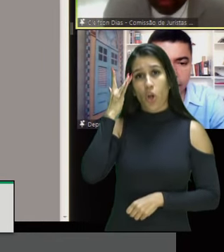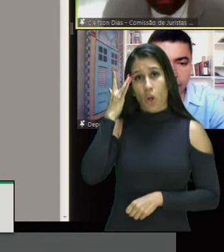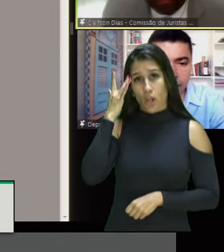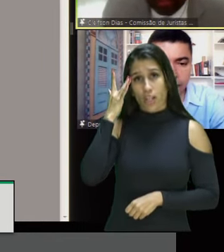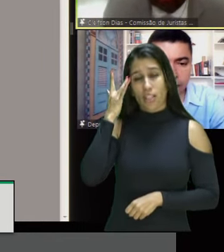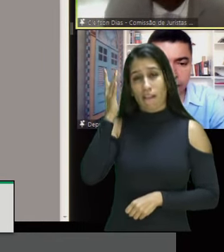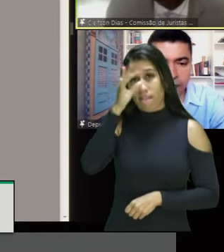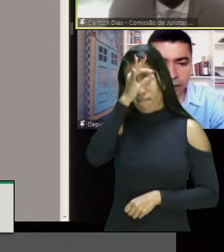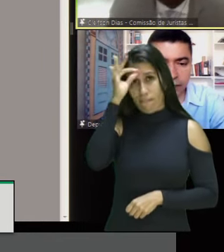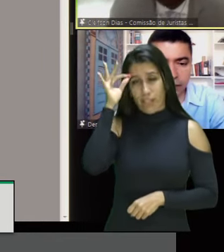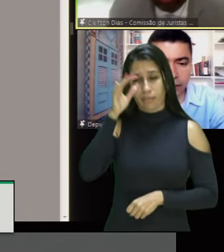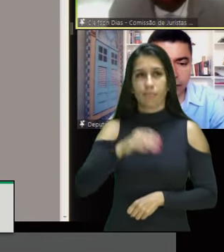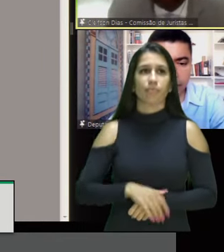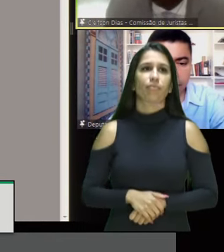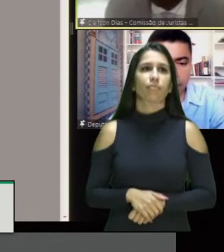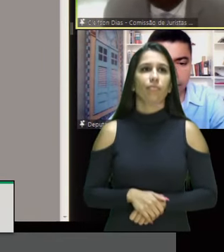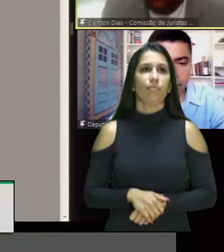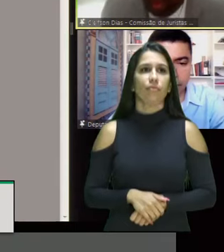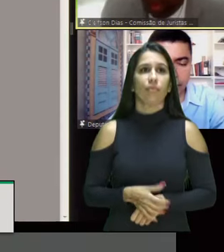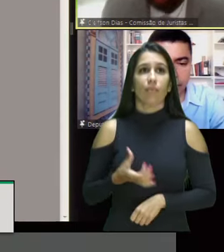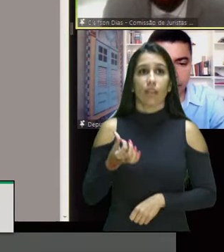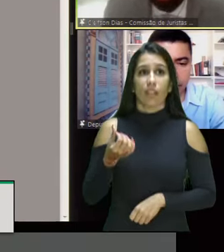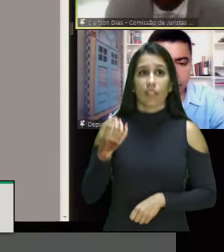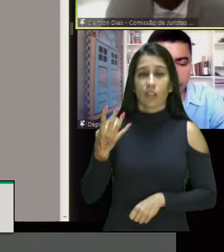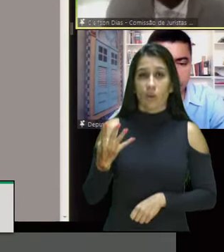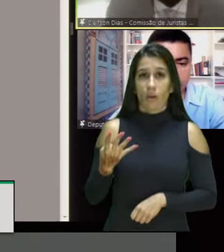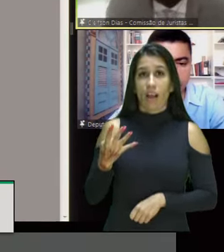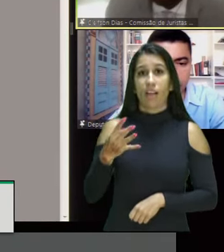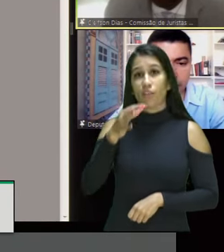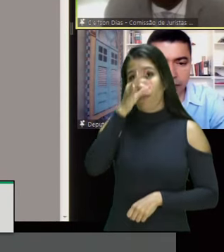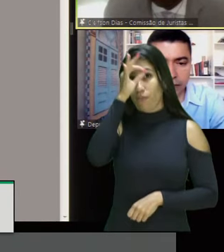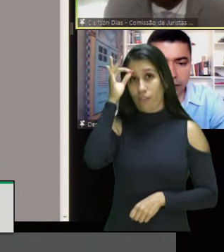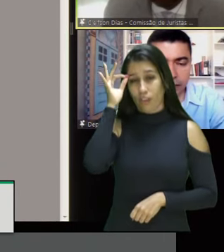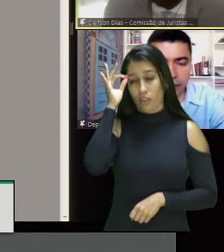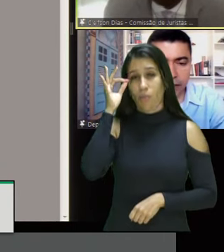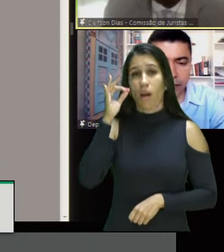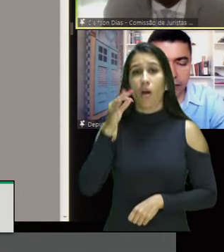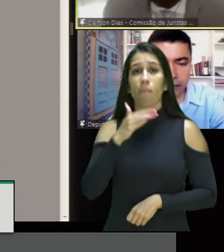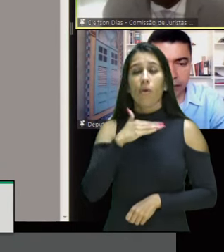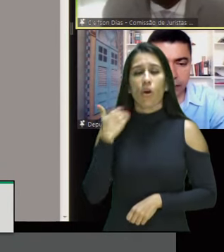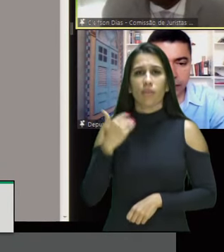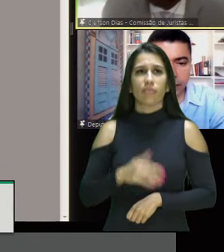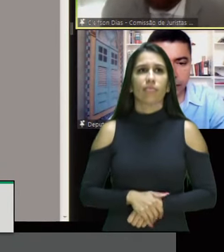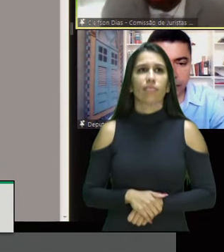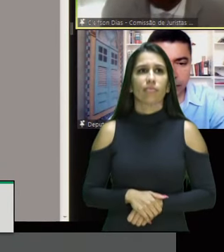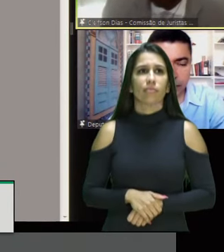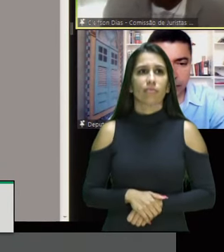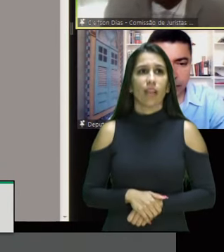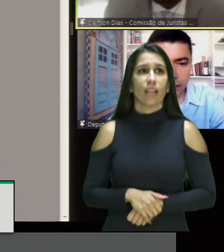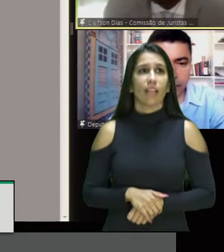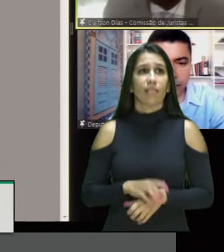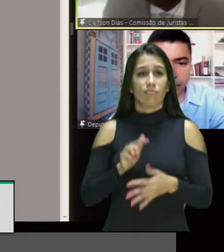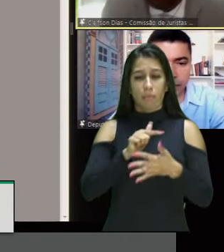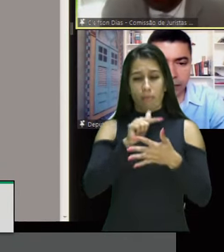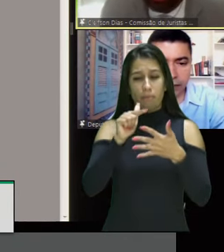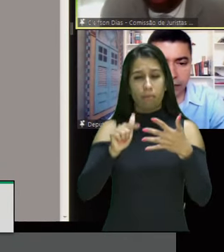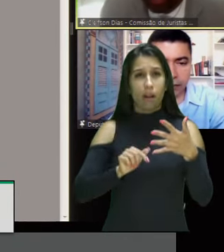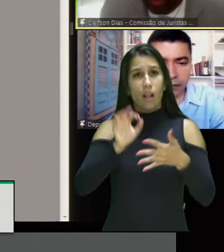,5% das vítimas de homicídio doloso, foi 68,3% das vítimas de razão corporal seguida de morte, e foi